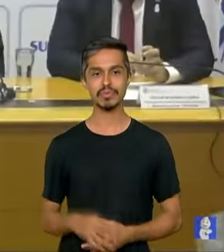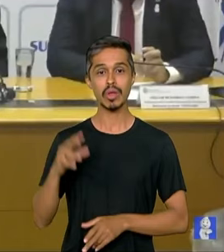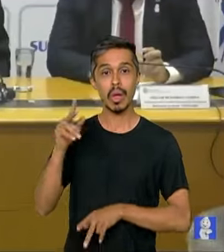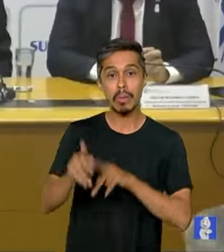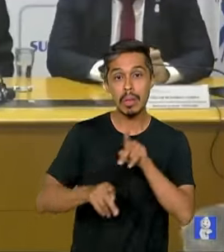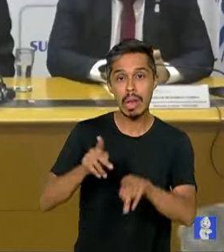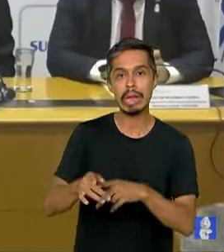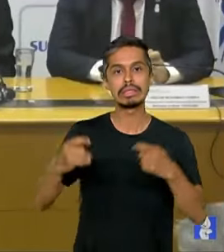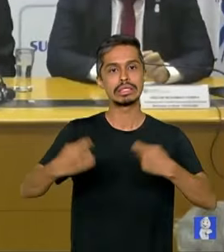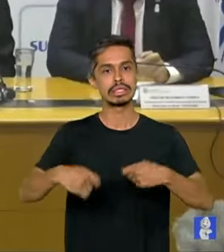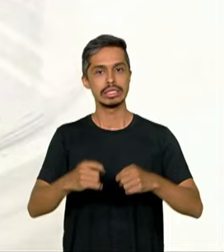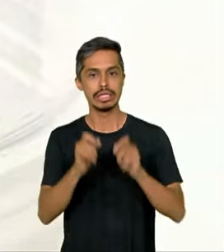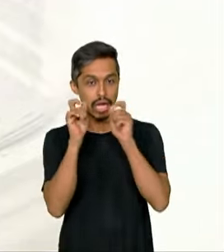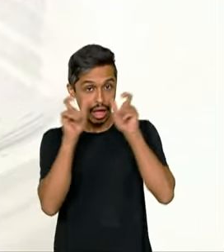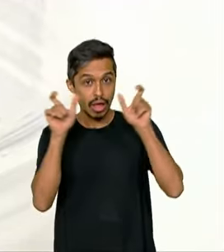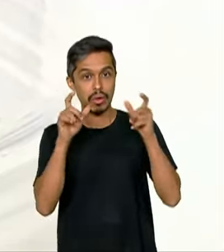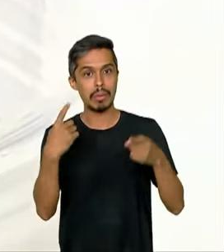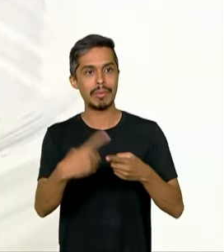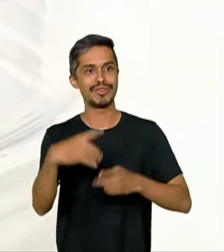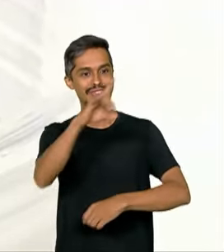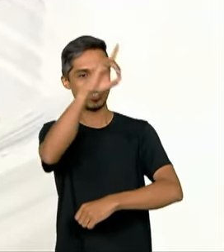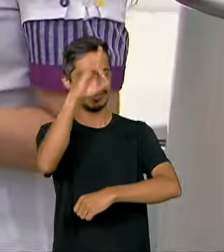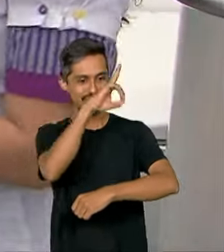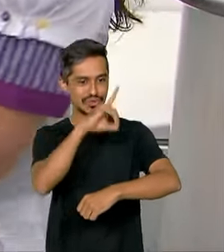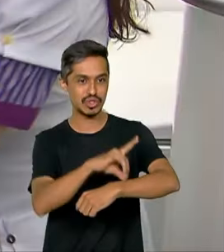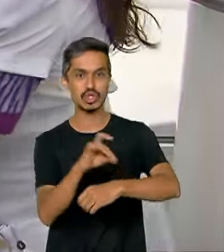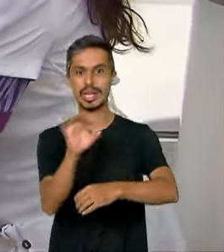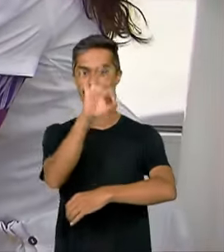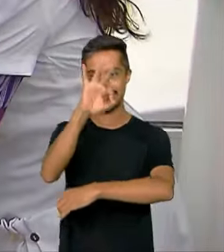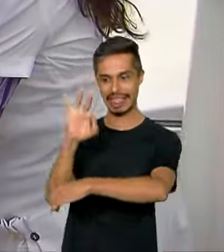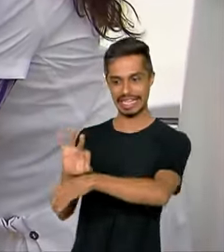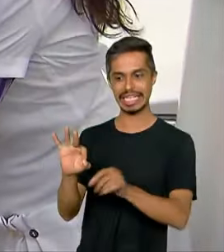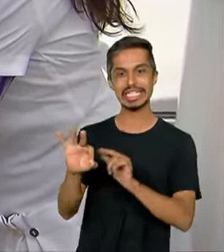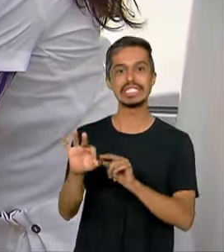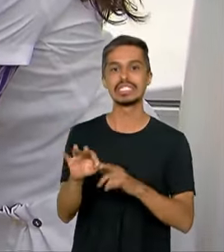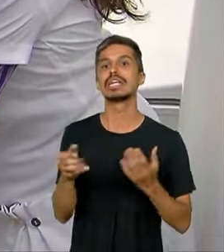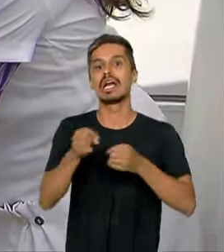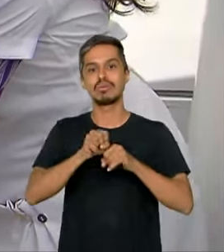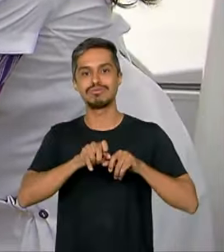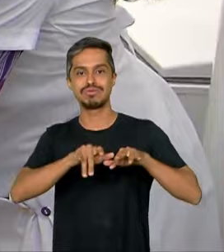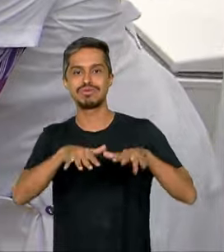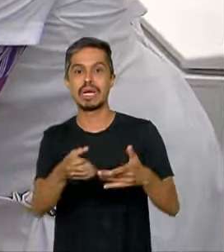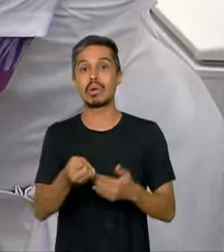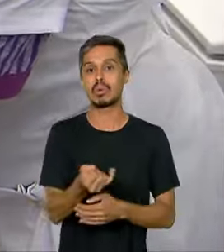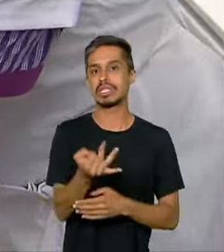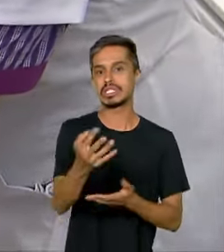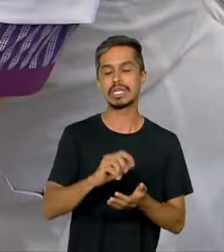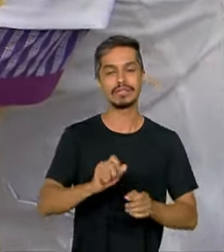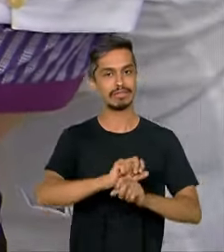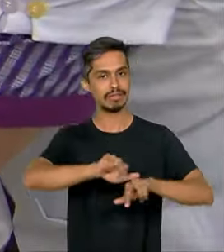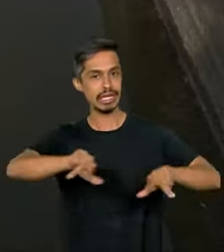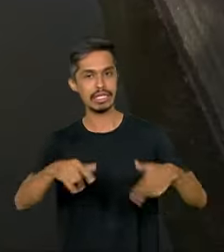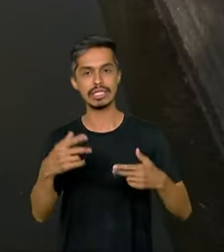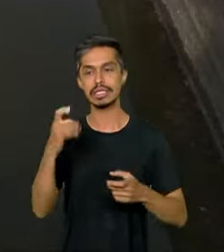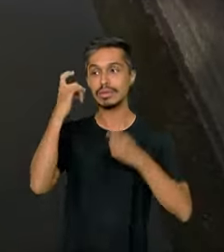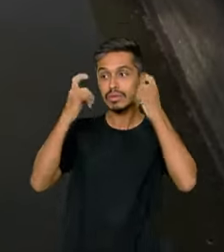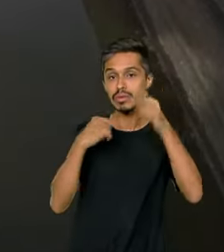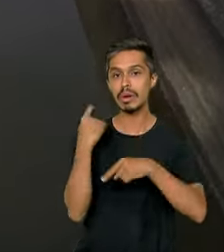População precisa ficar atenta com o mosquito da dengue. Aumento no número de casos e mortes preocupa.